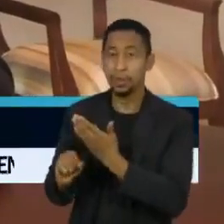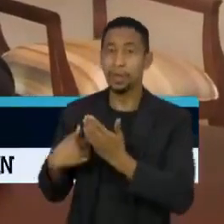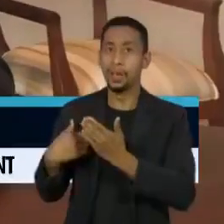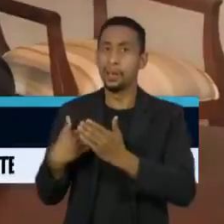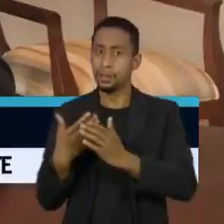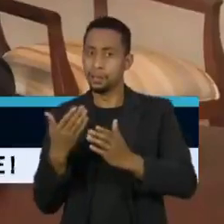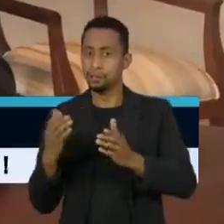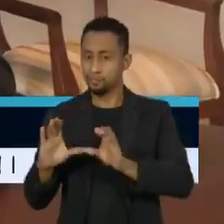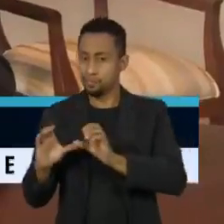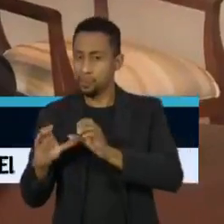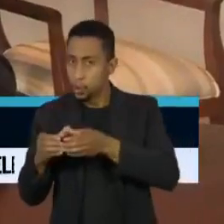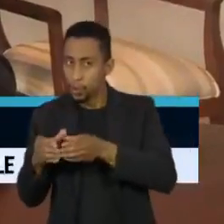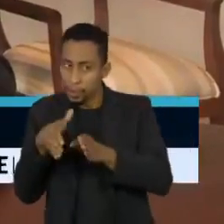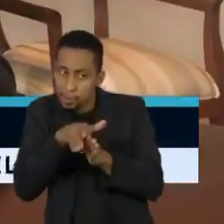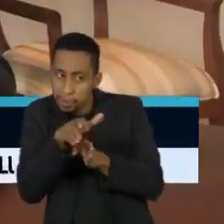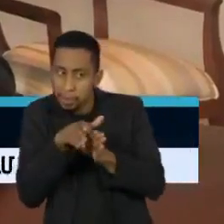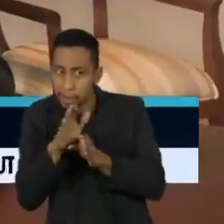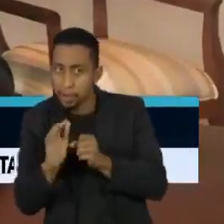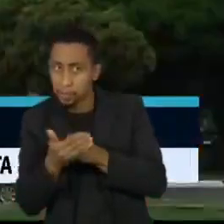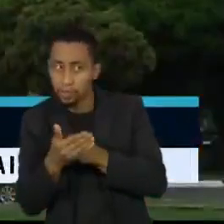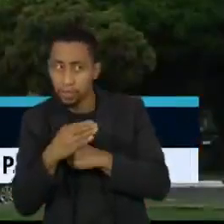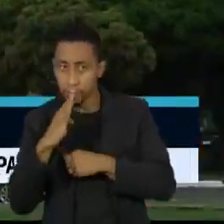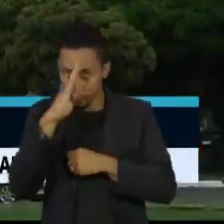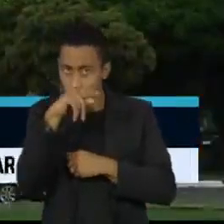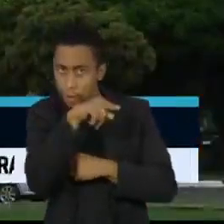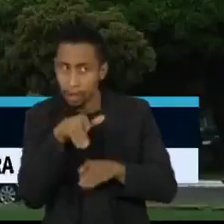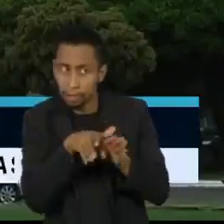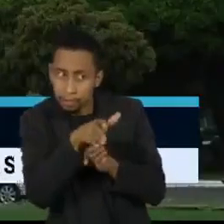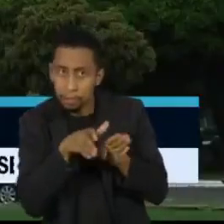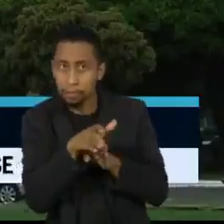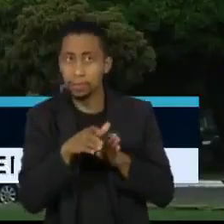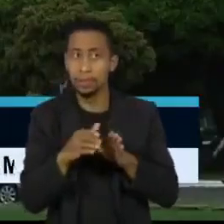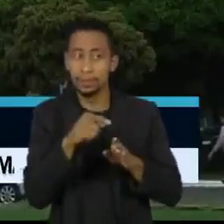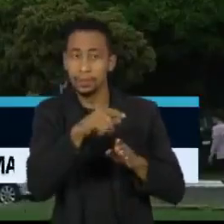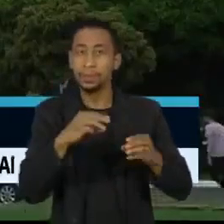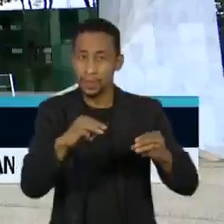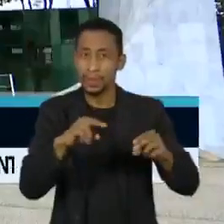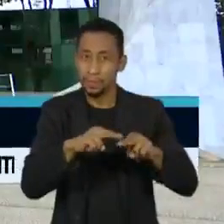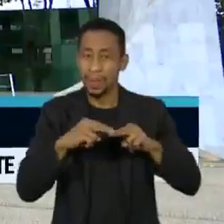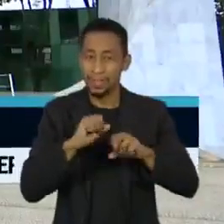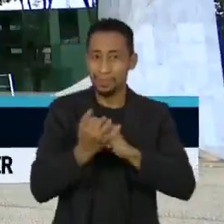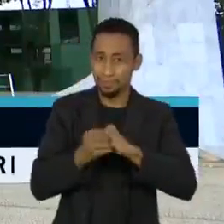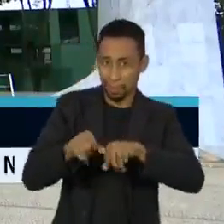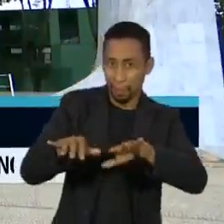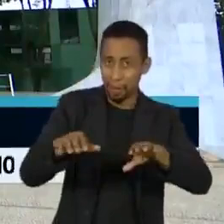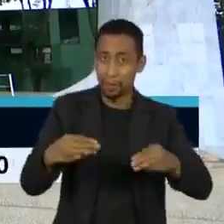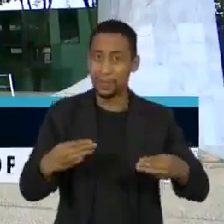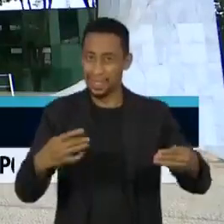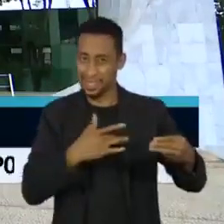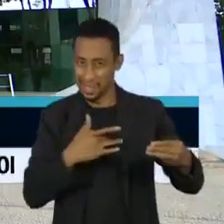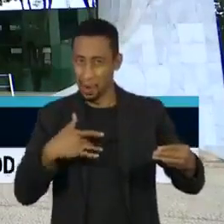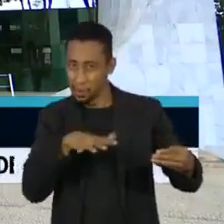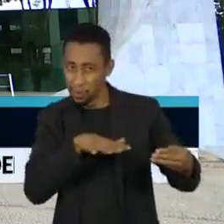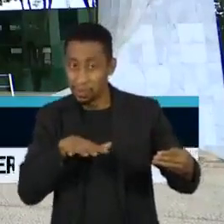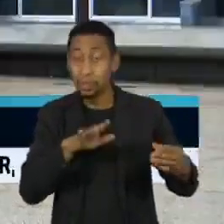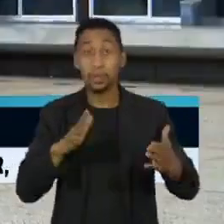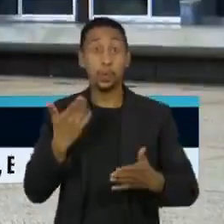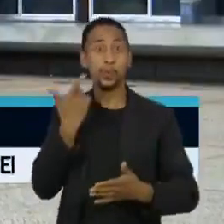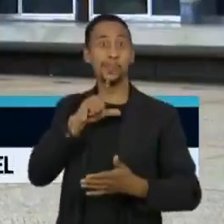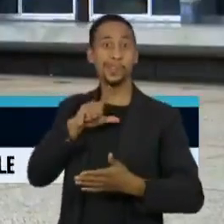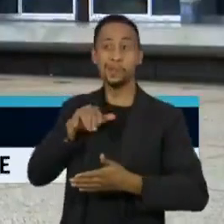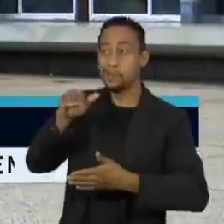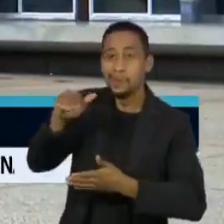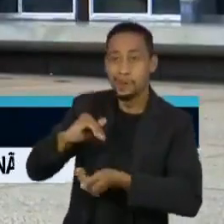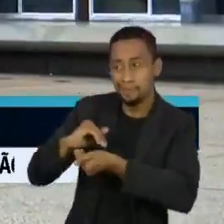gabinete paralelo, que assessoraria Jair Bolsonaro à revelia do Ministério da Saúde, Wieser também conseguiu na Suprema Corte